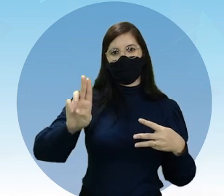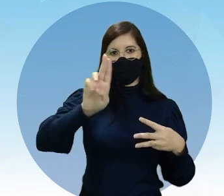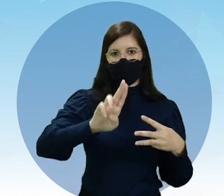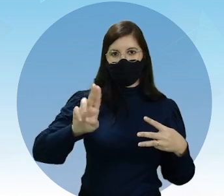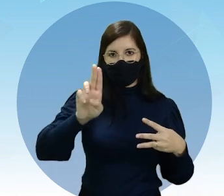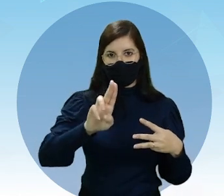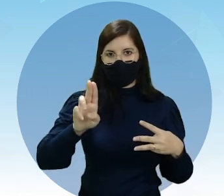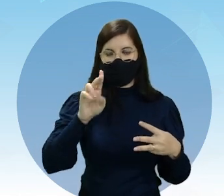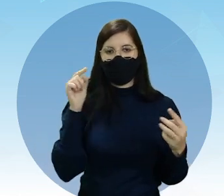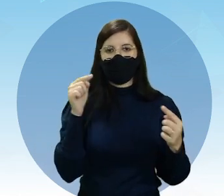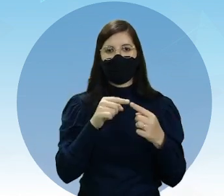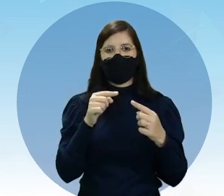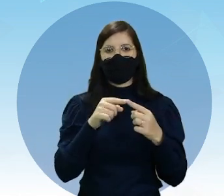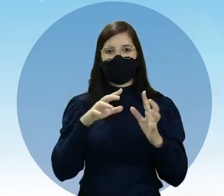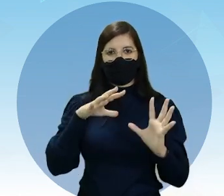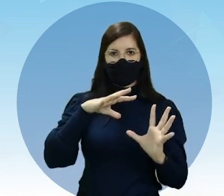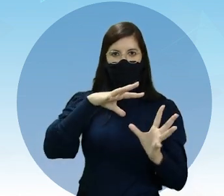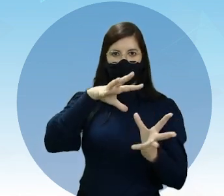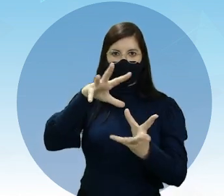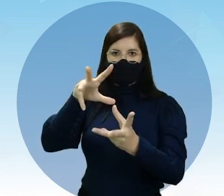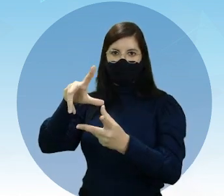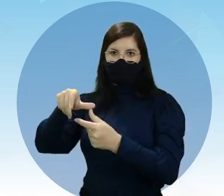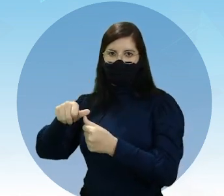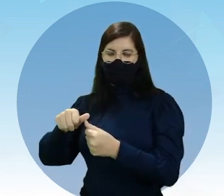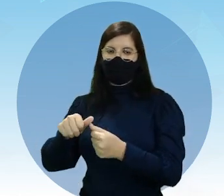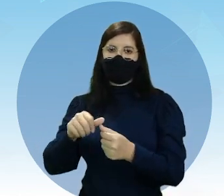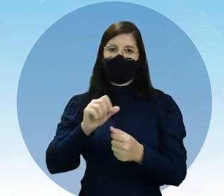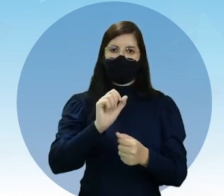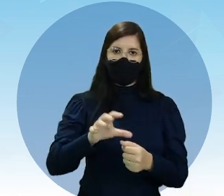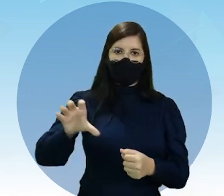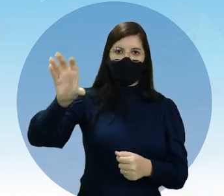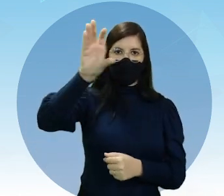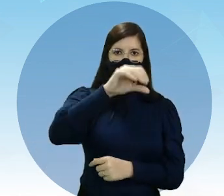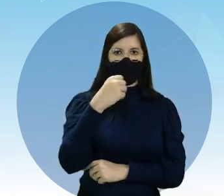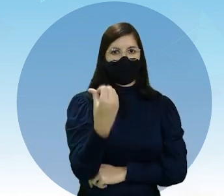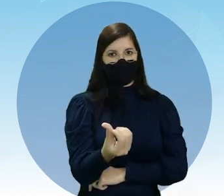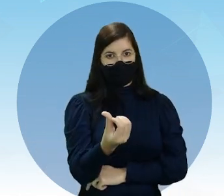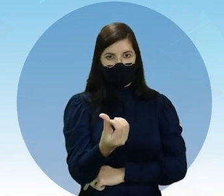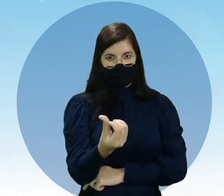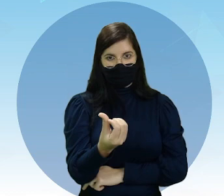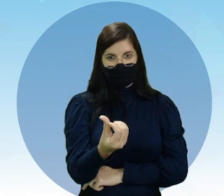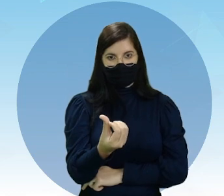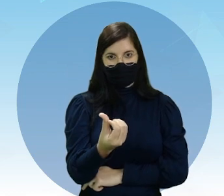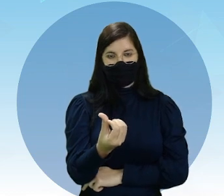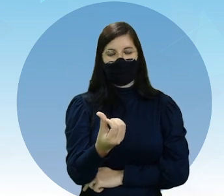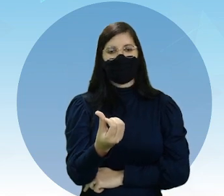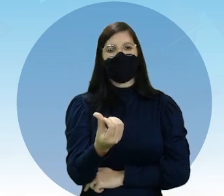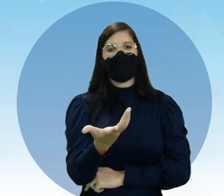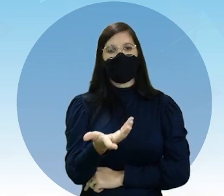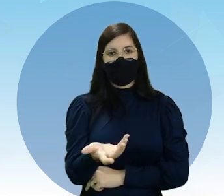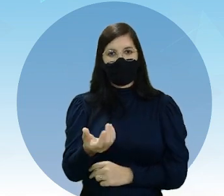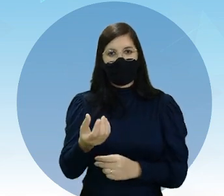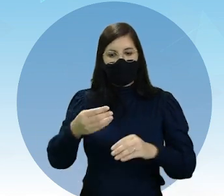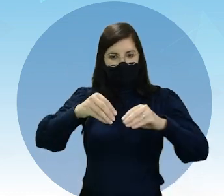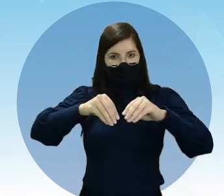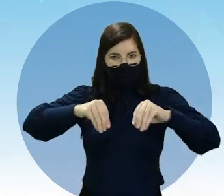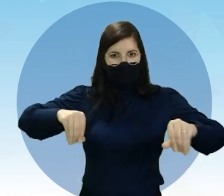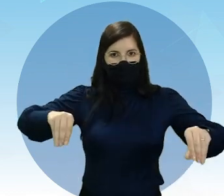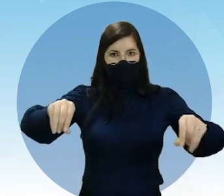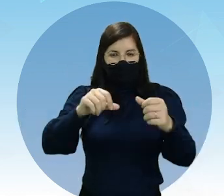utilizada, que considera que no planeta há seis continentes, ou seja, extensas massas de terras